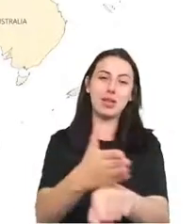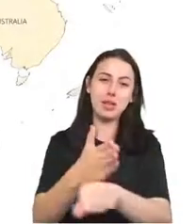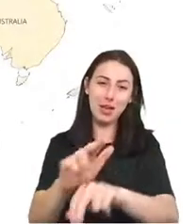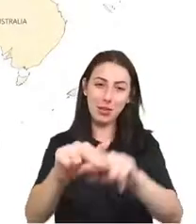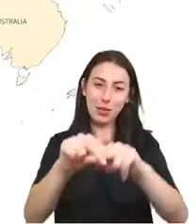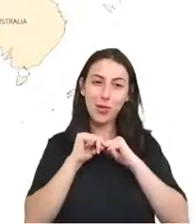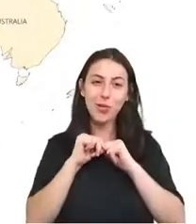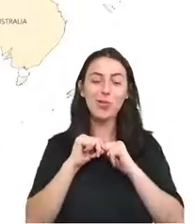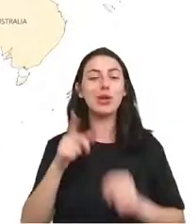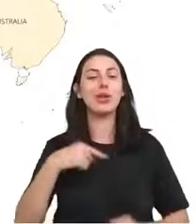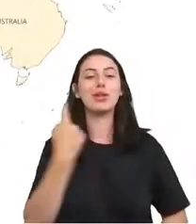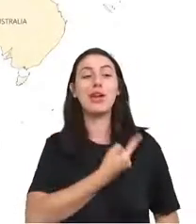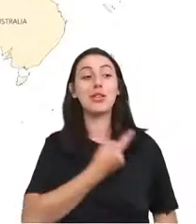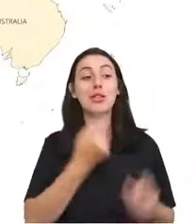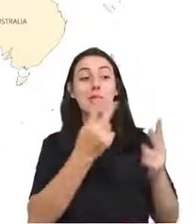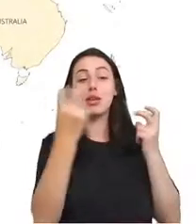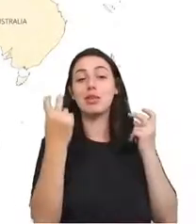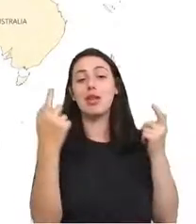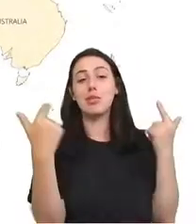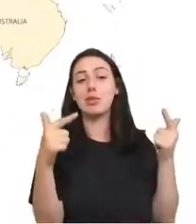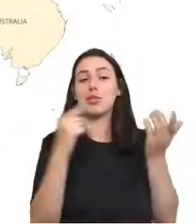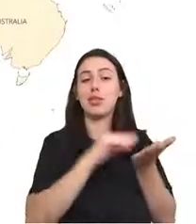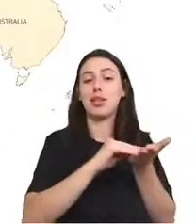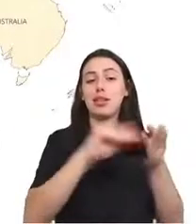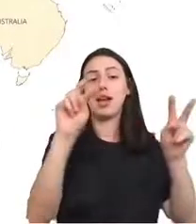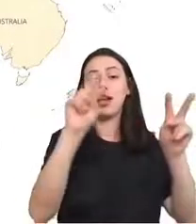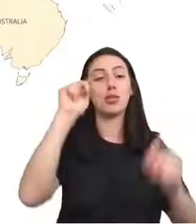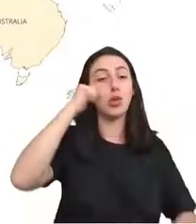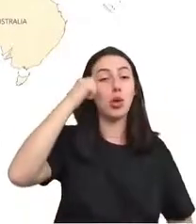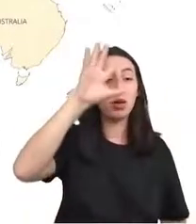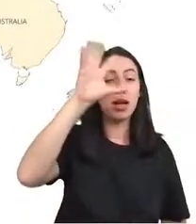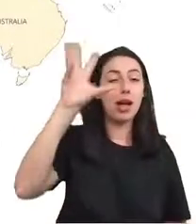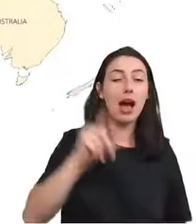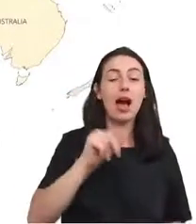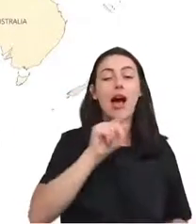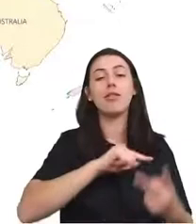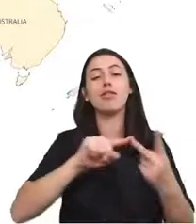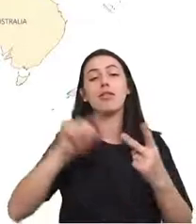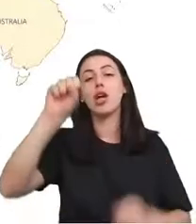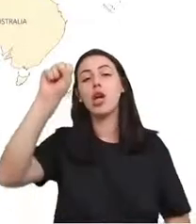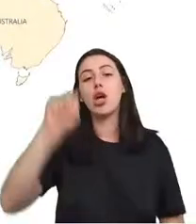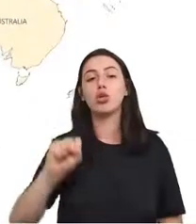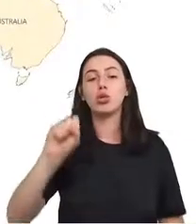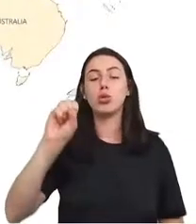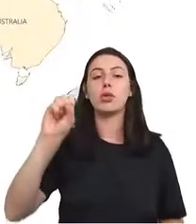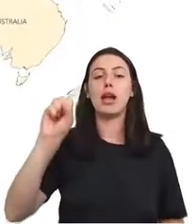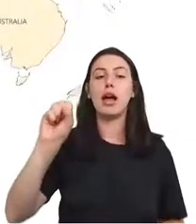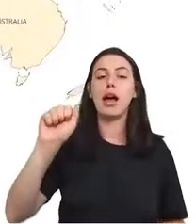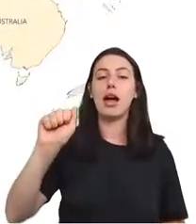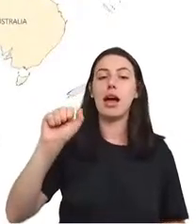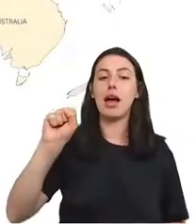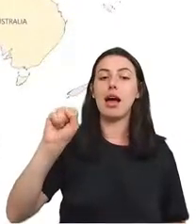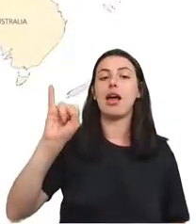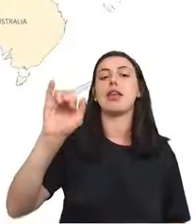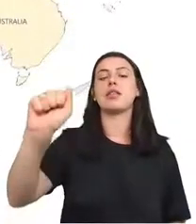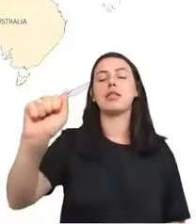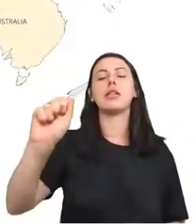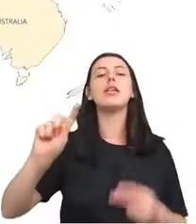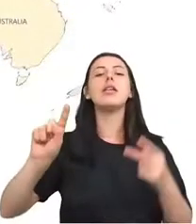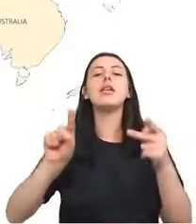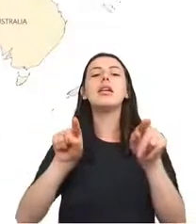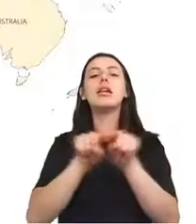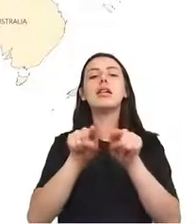há dados sobre a África, sobre o sul da Ásia e sobre o sudeste da Ásia. E até nos lugares onde há dados,